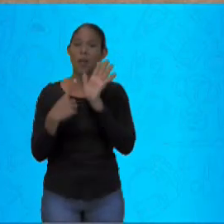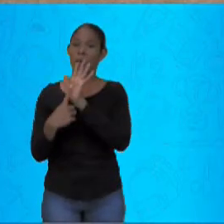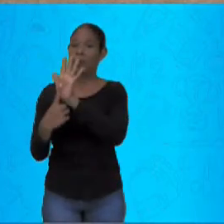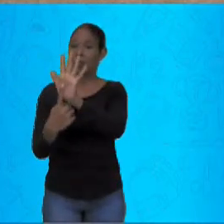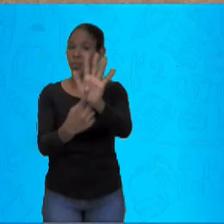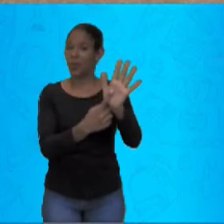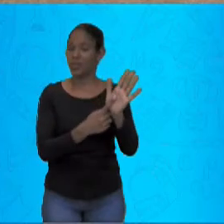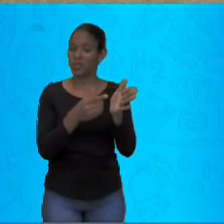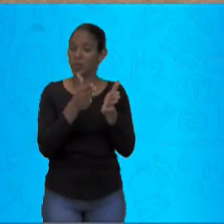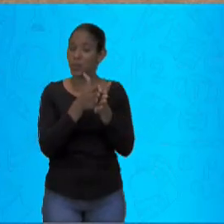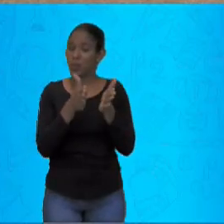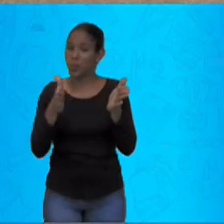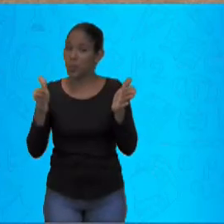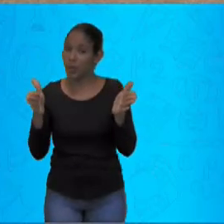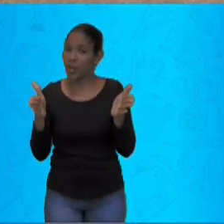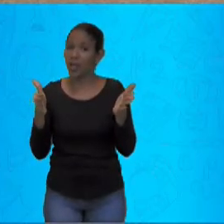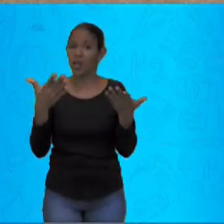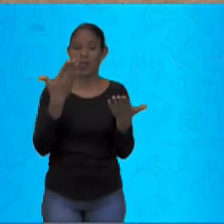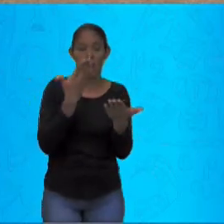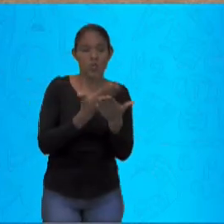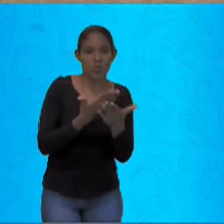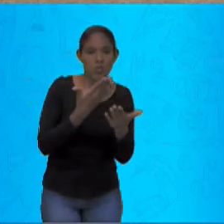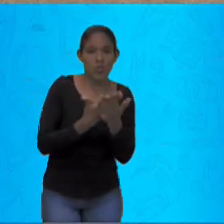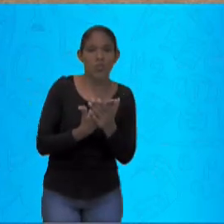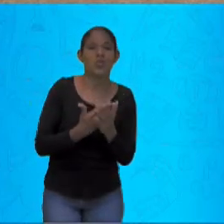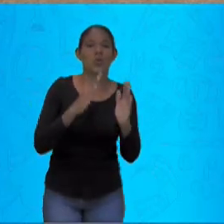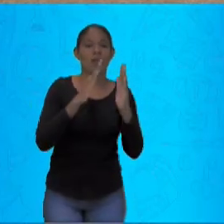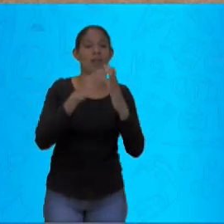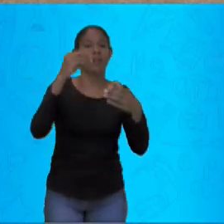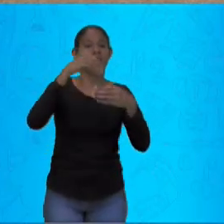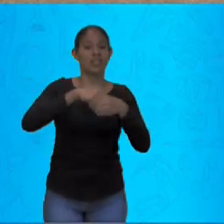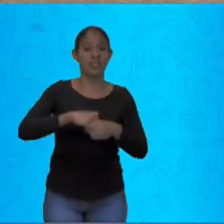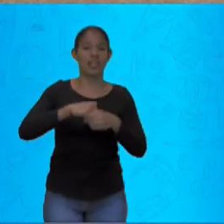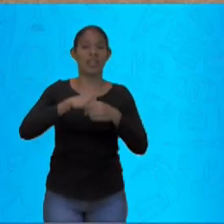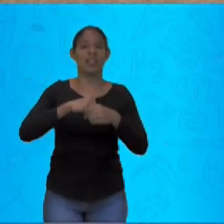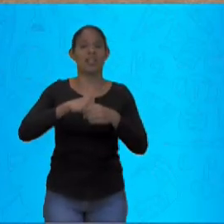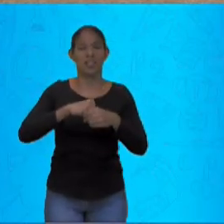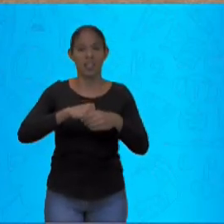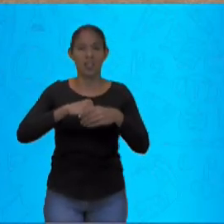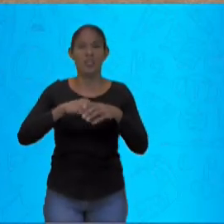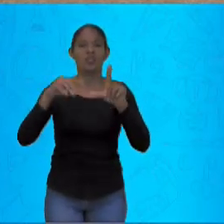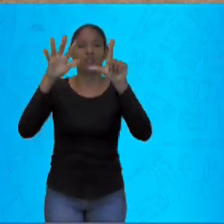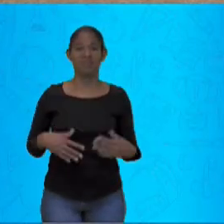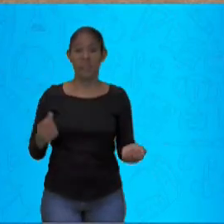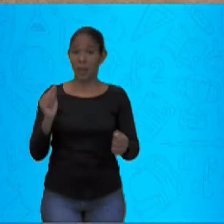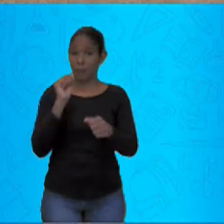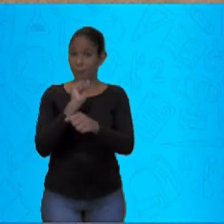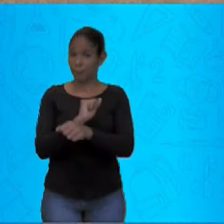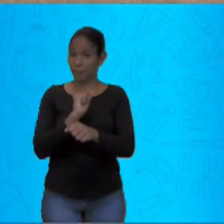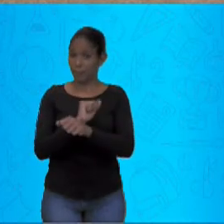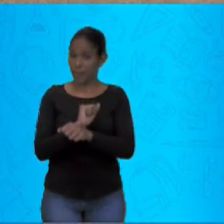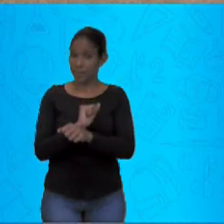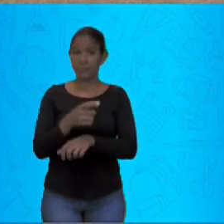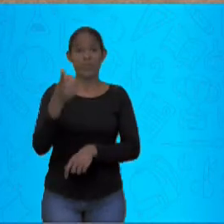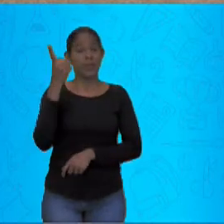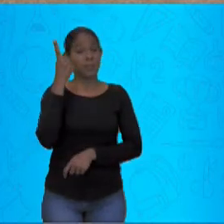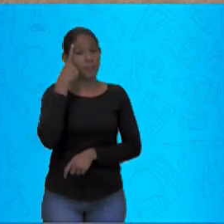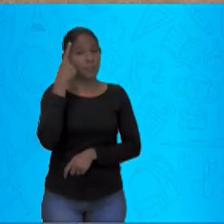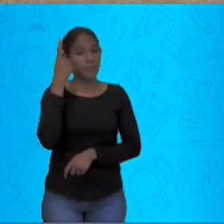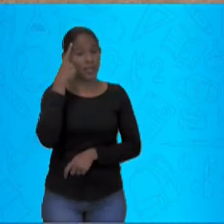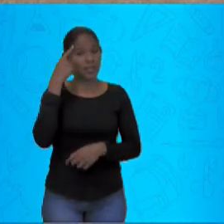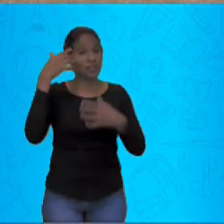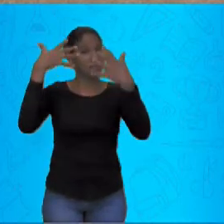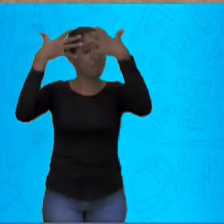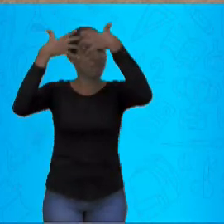seu momento de estudos em casa, que é via plataforma online da SMED. Pare, pense,